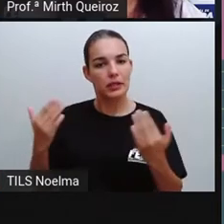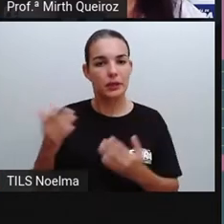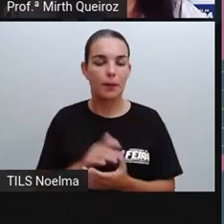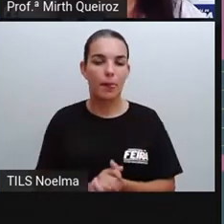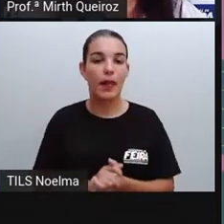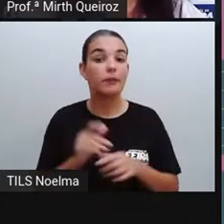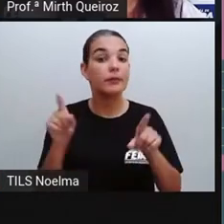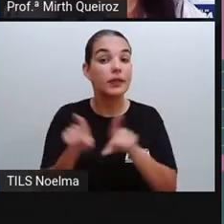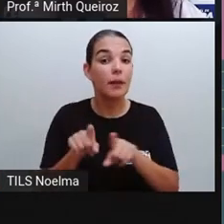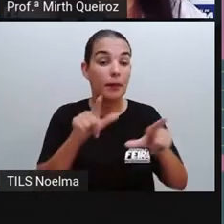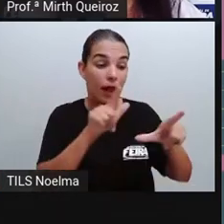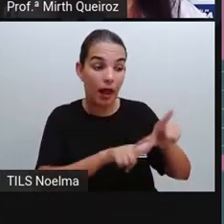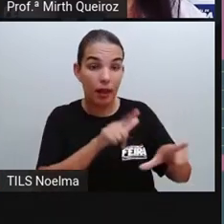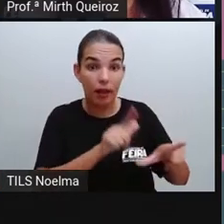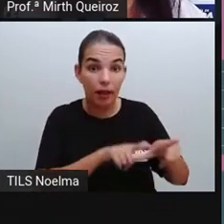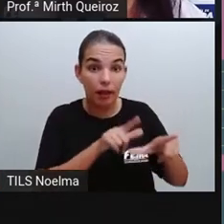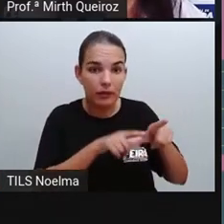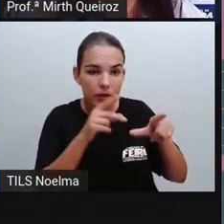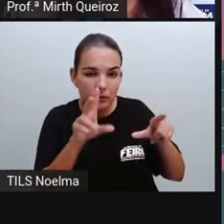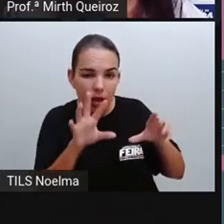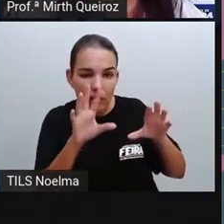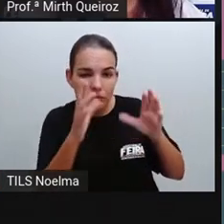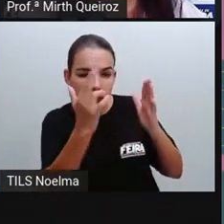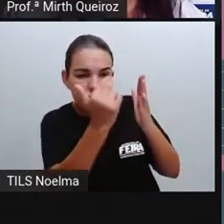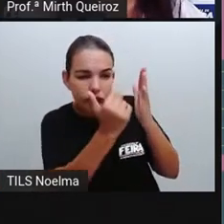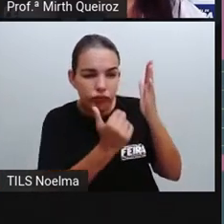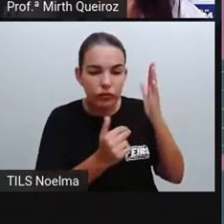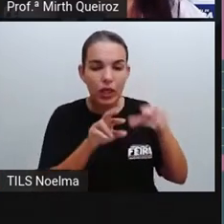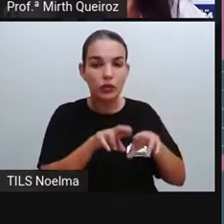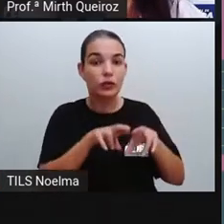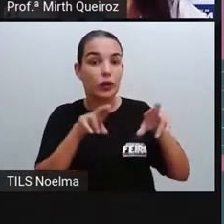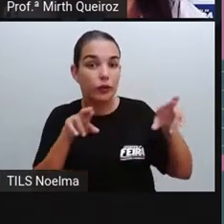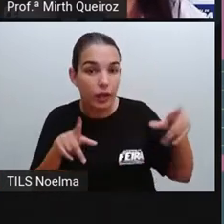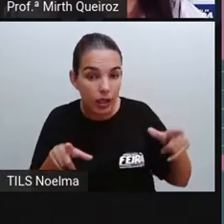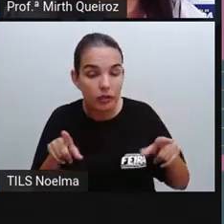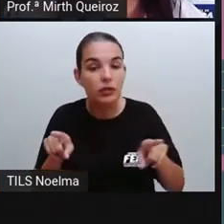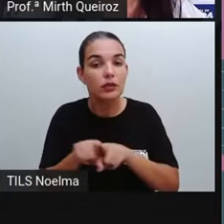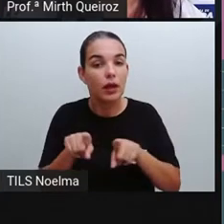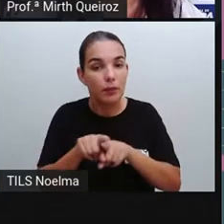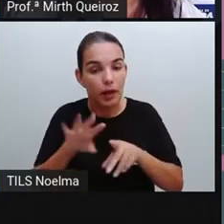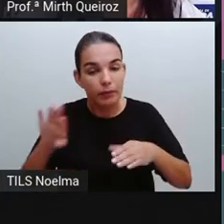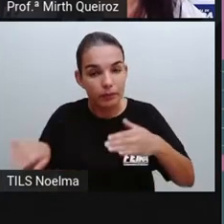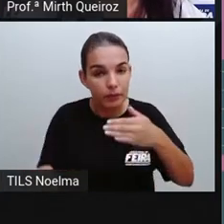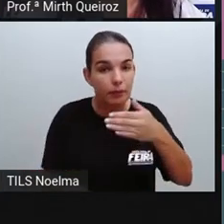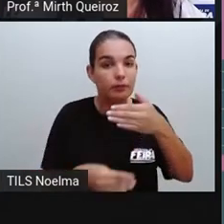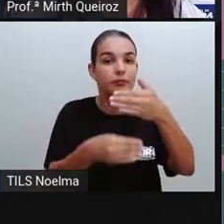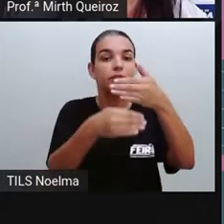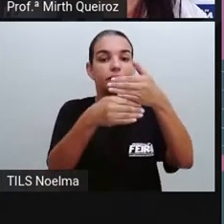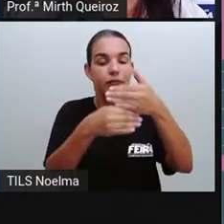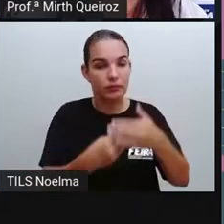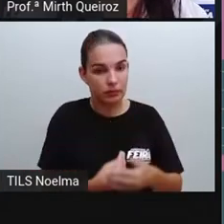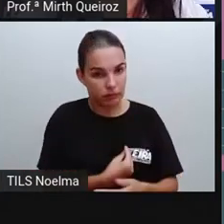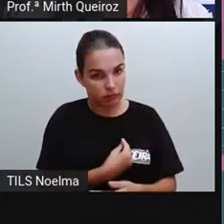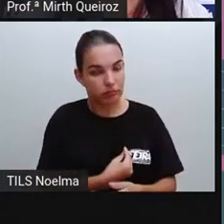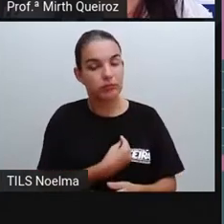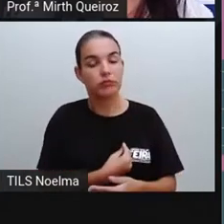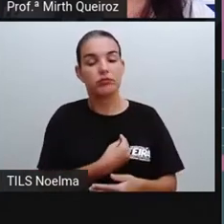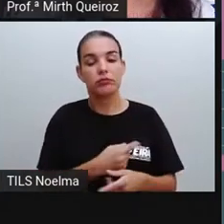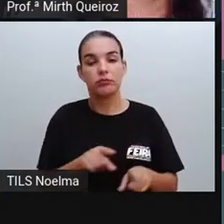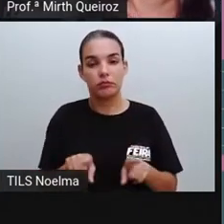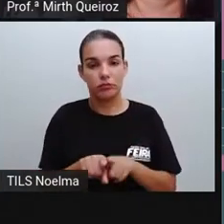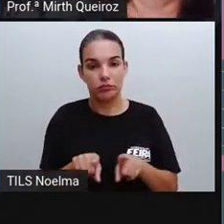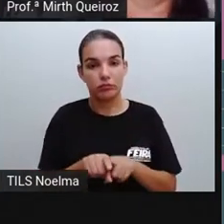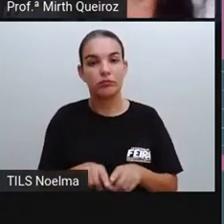o uso de fontes diferentes é outro tipo de elemento presente no infográfico, que também está presente nesse tipo